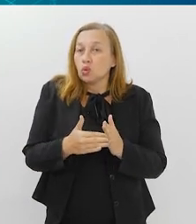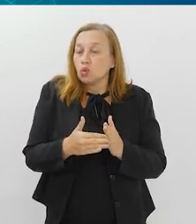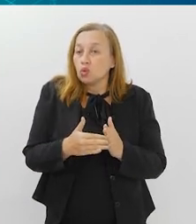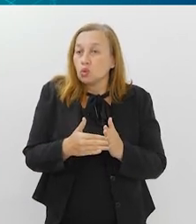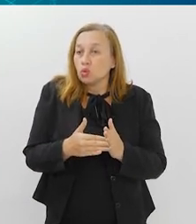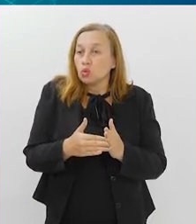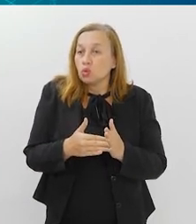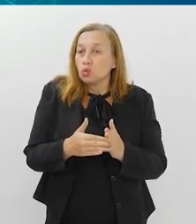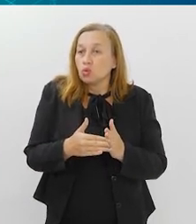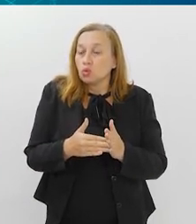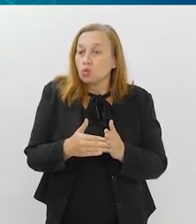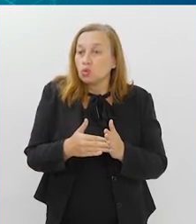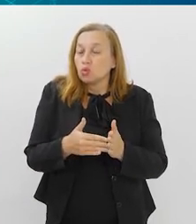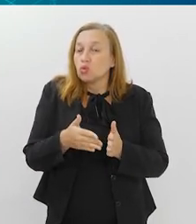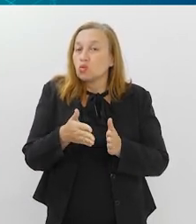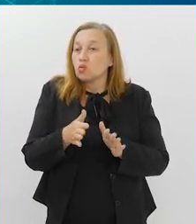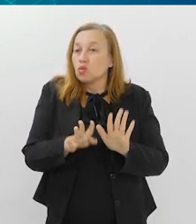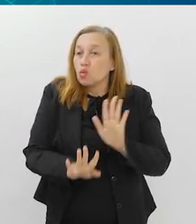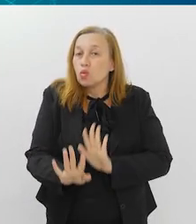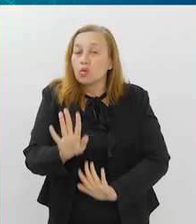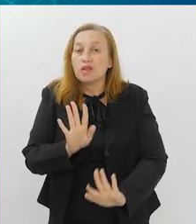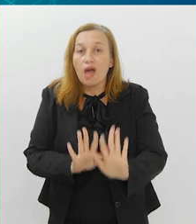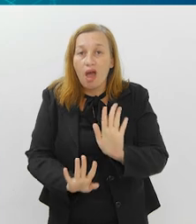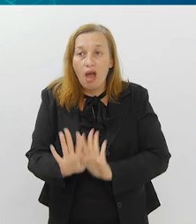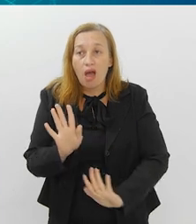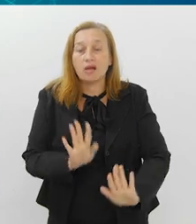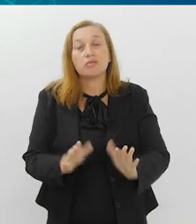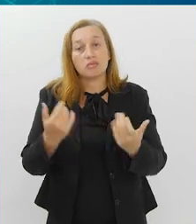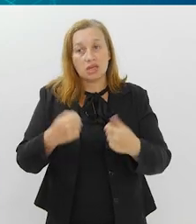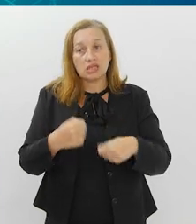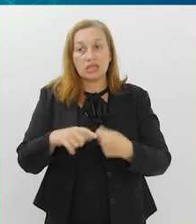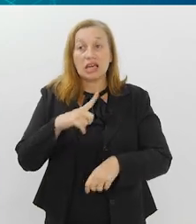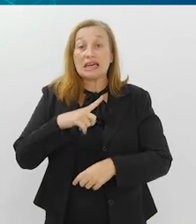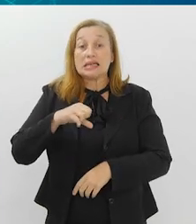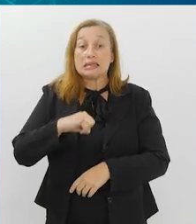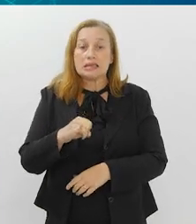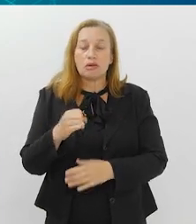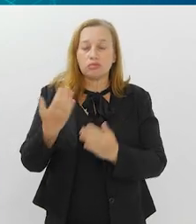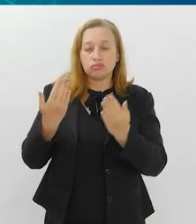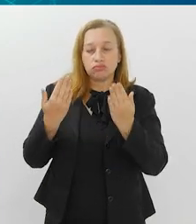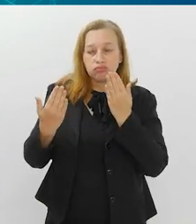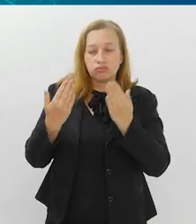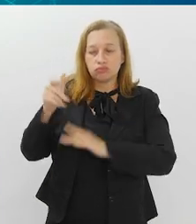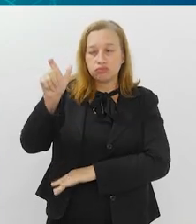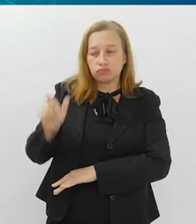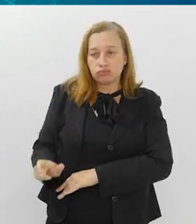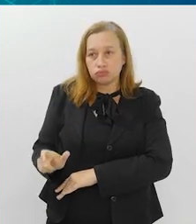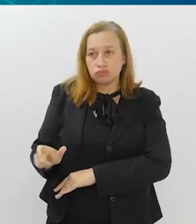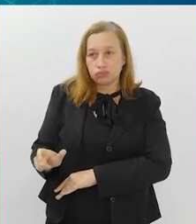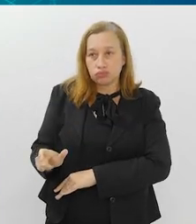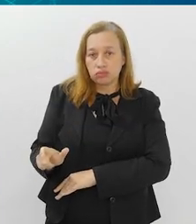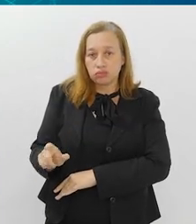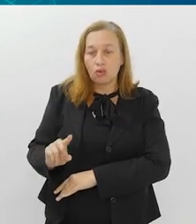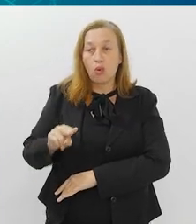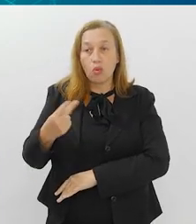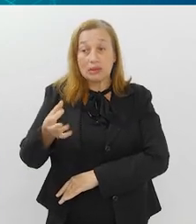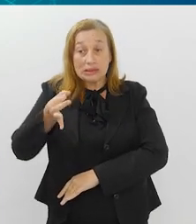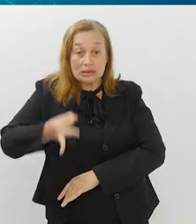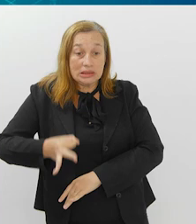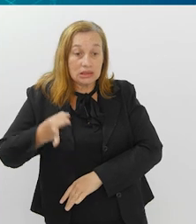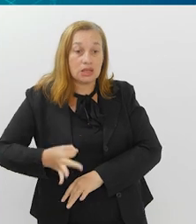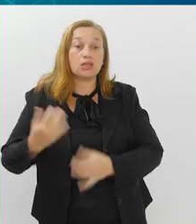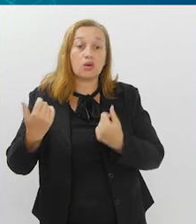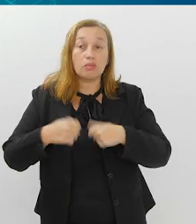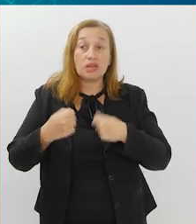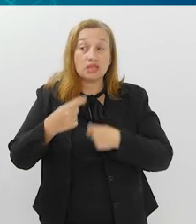toda... Seja tomado todo o cuidado necessário. Então, se eu tenho um caso suspeito ou confirmado,